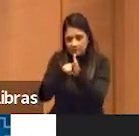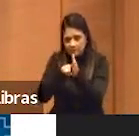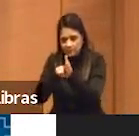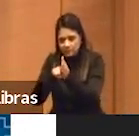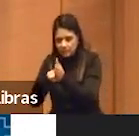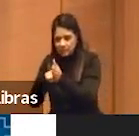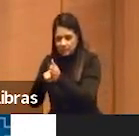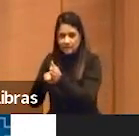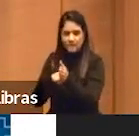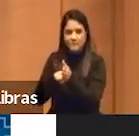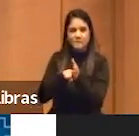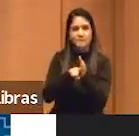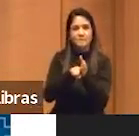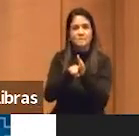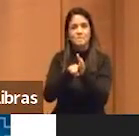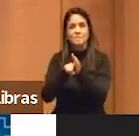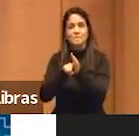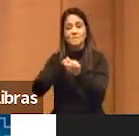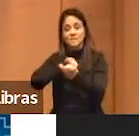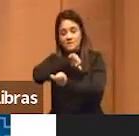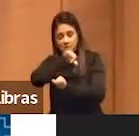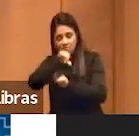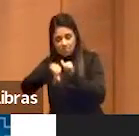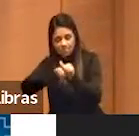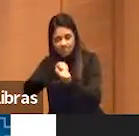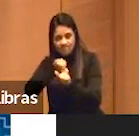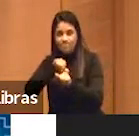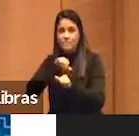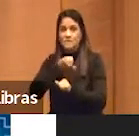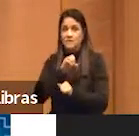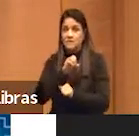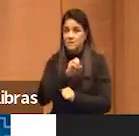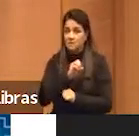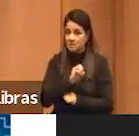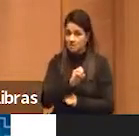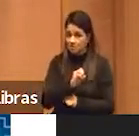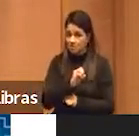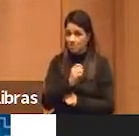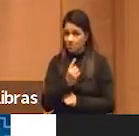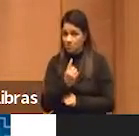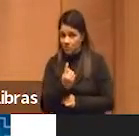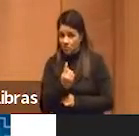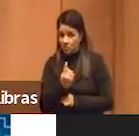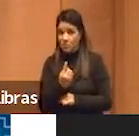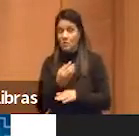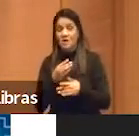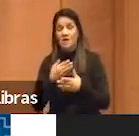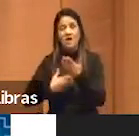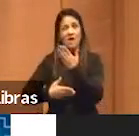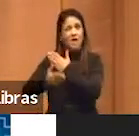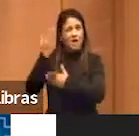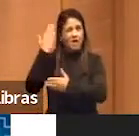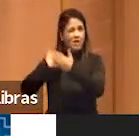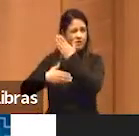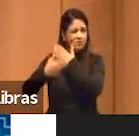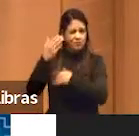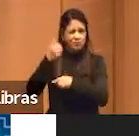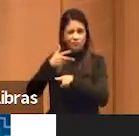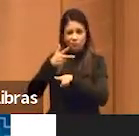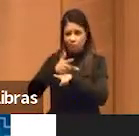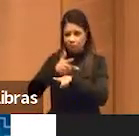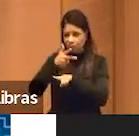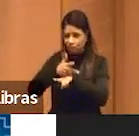feitas a partir dessa transformação do 01, e isso aí faz com que aqueles antigos vídeos, VHS,